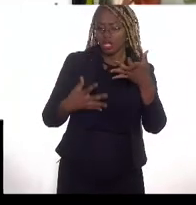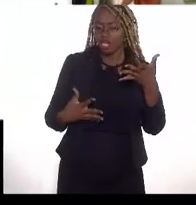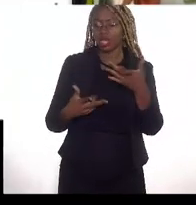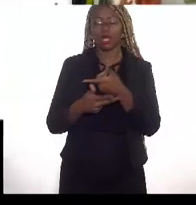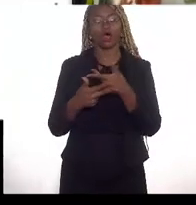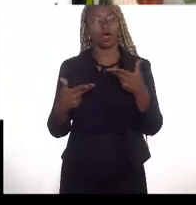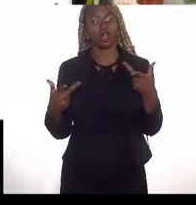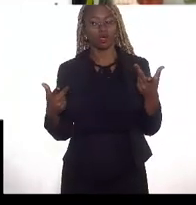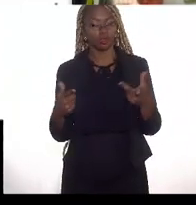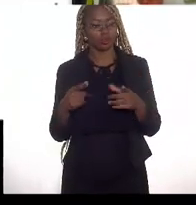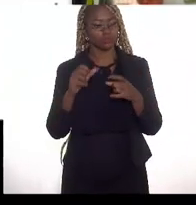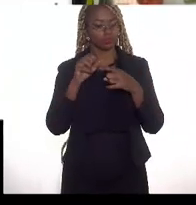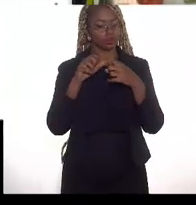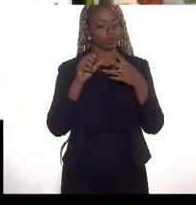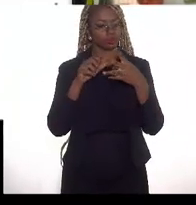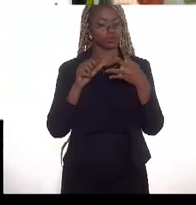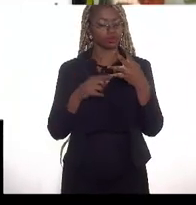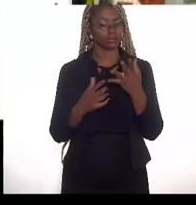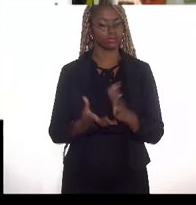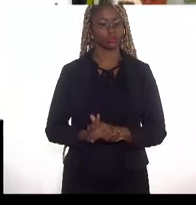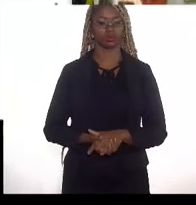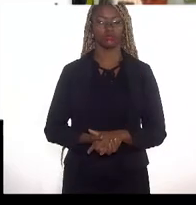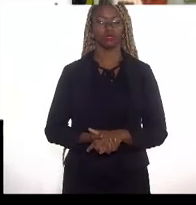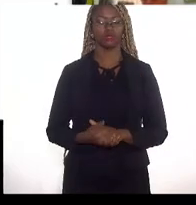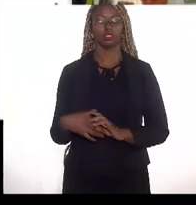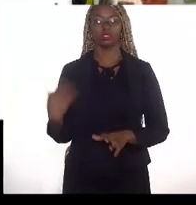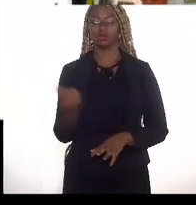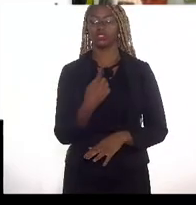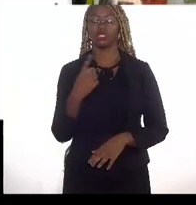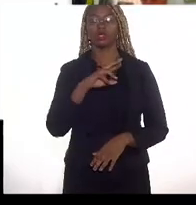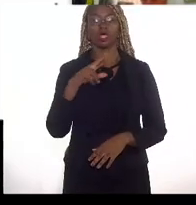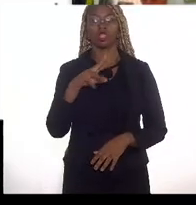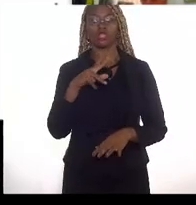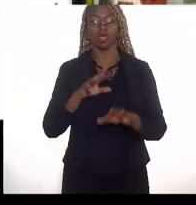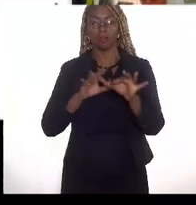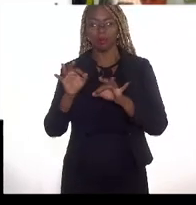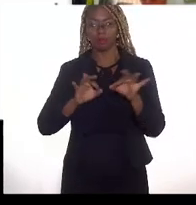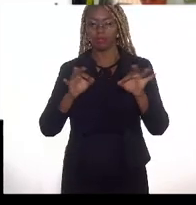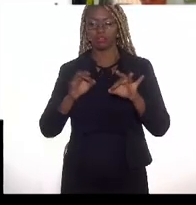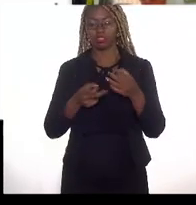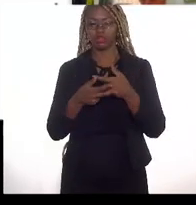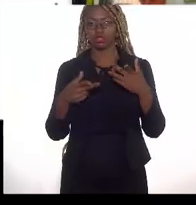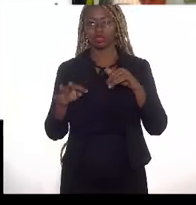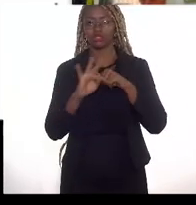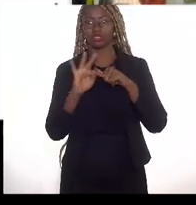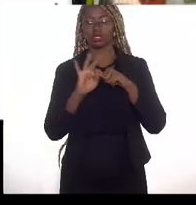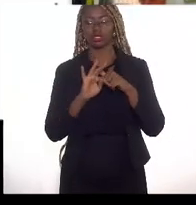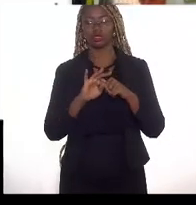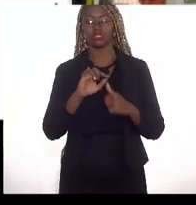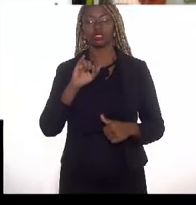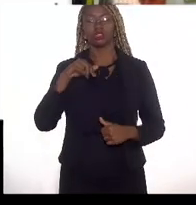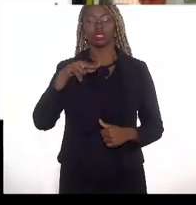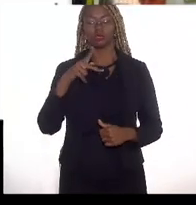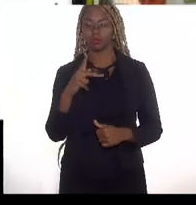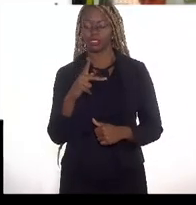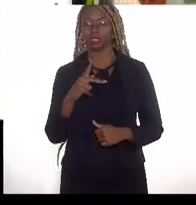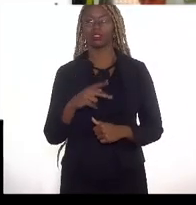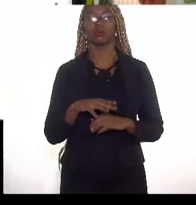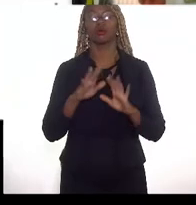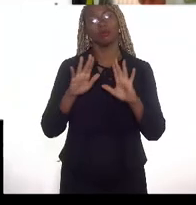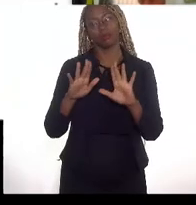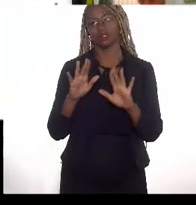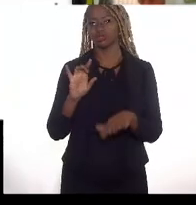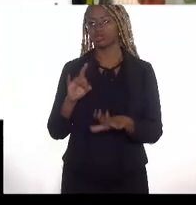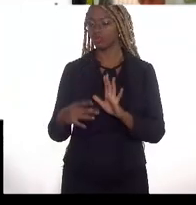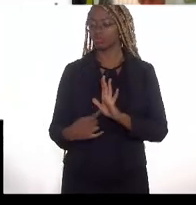e a gente está muito alinhado com o que foi falado das questões técnicas pela ANP, a gente só vai trazer